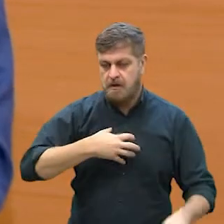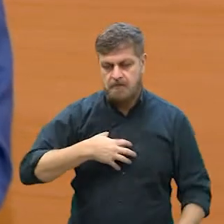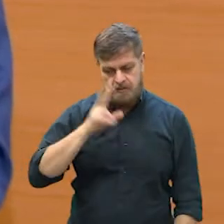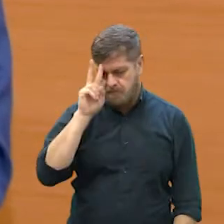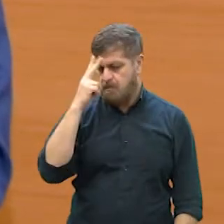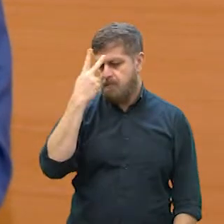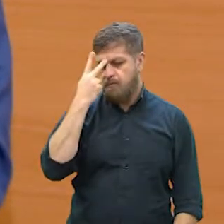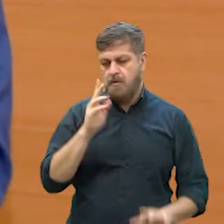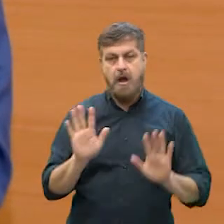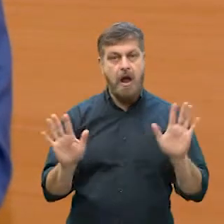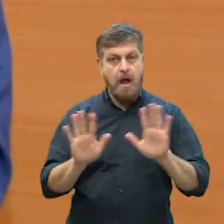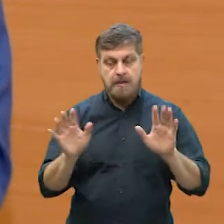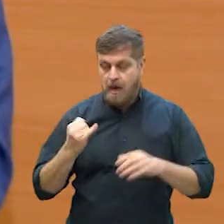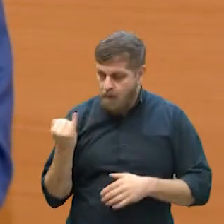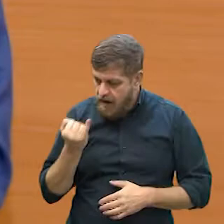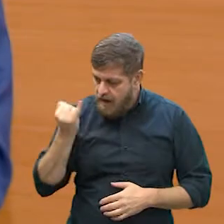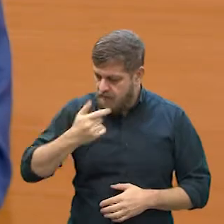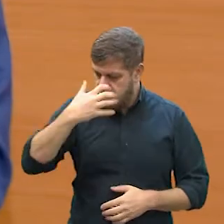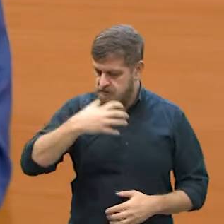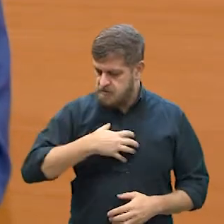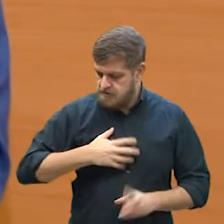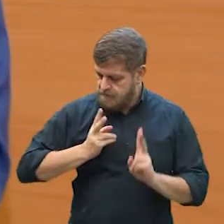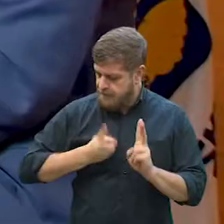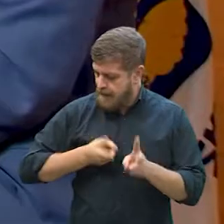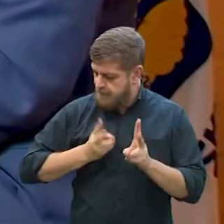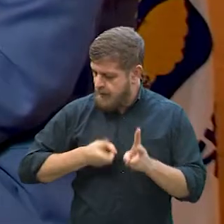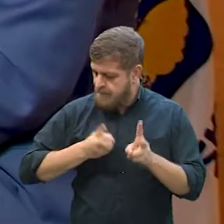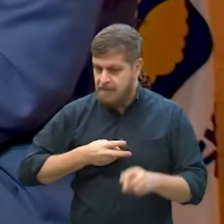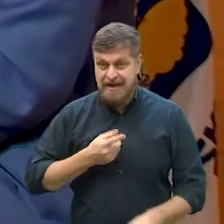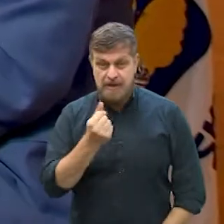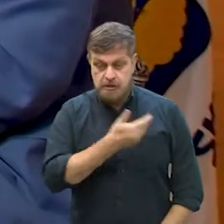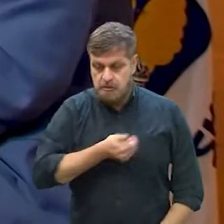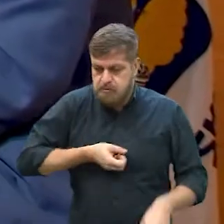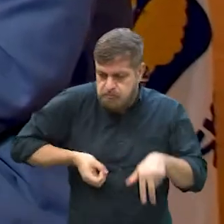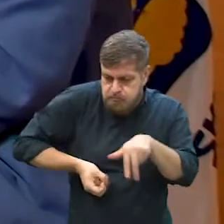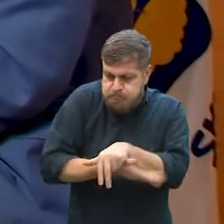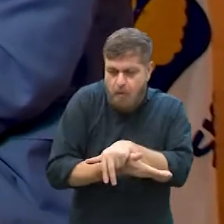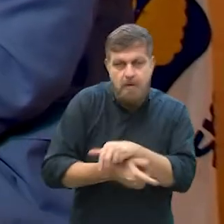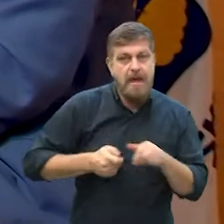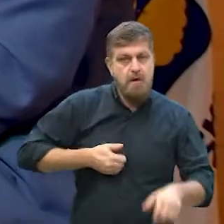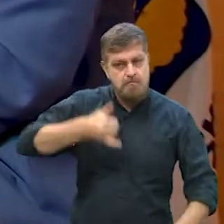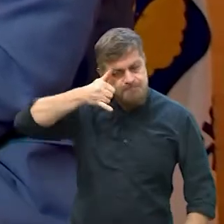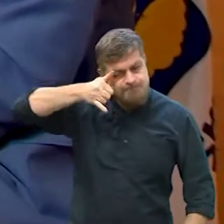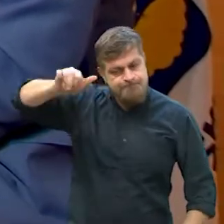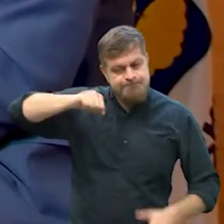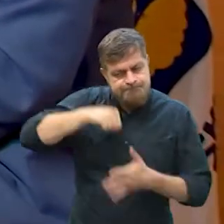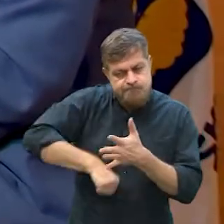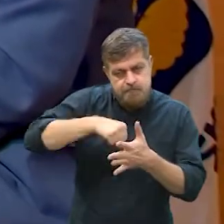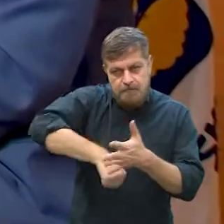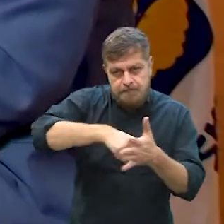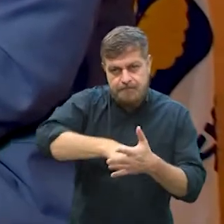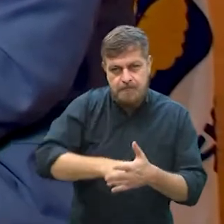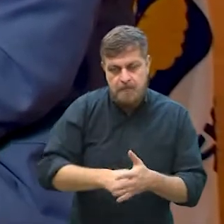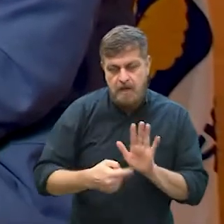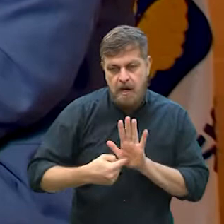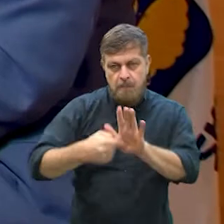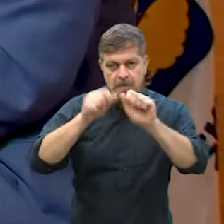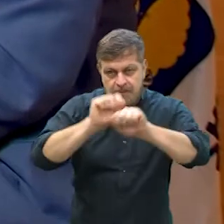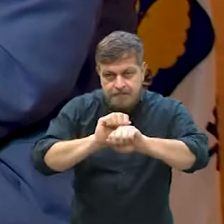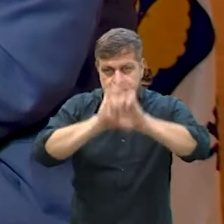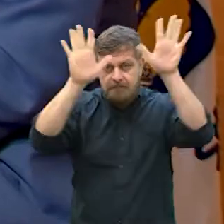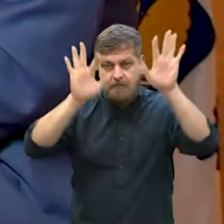mudaria o meu jeito, acho que isso é importante, que eu iria combater a corrupção, iria lutar pela transparência, por